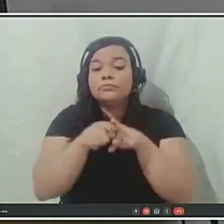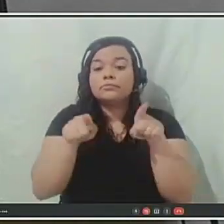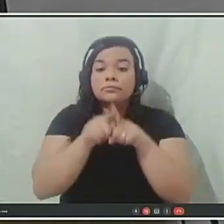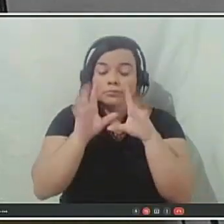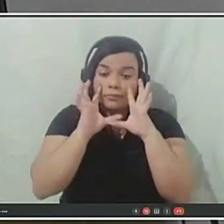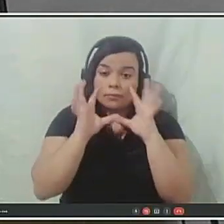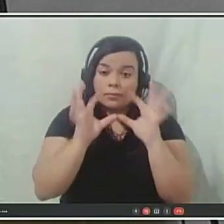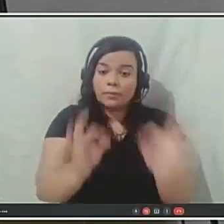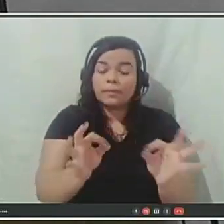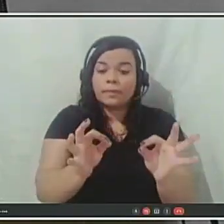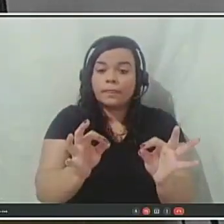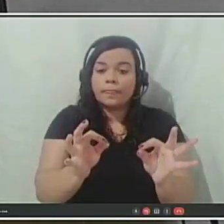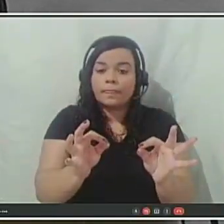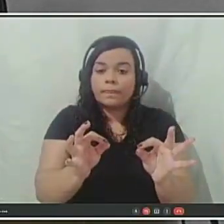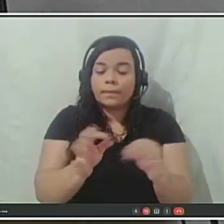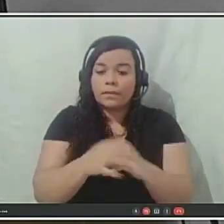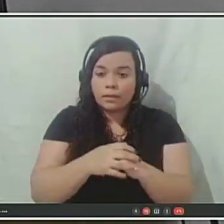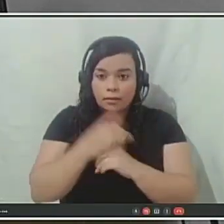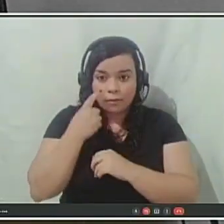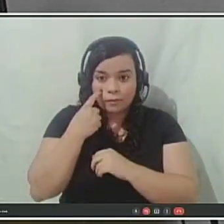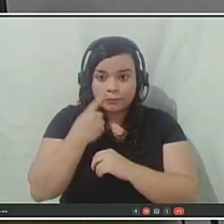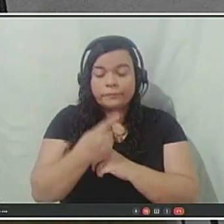para ter receita de rendimentos.